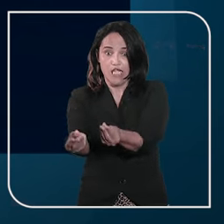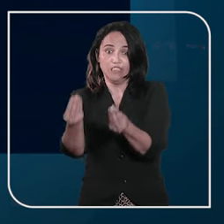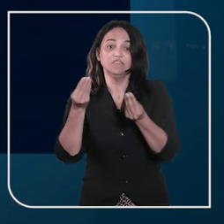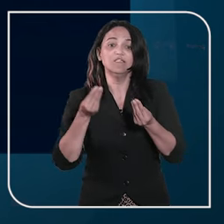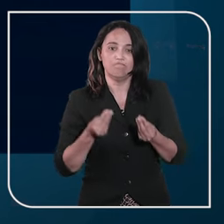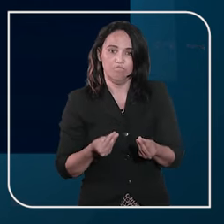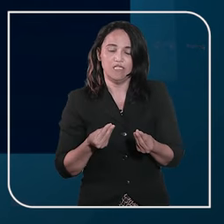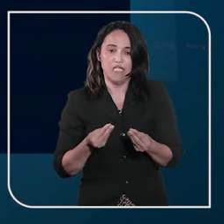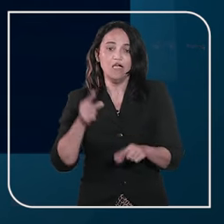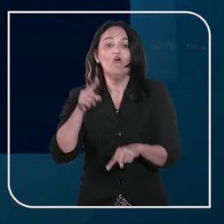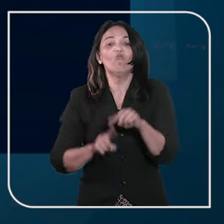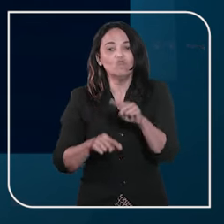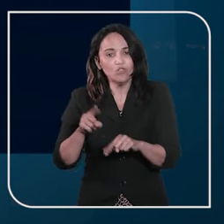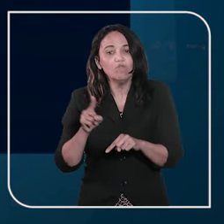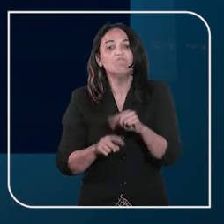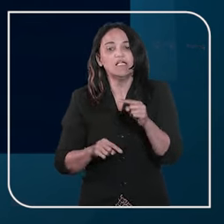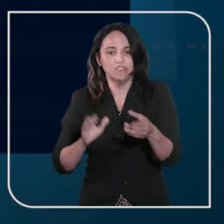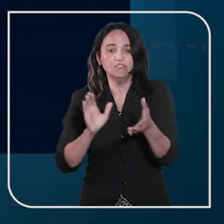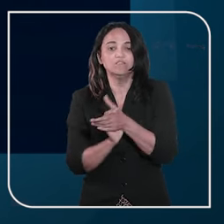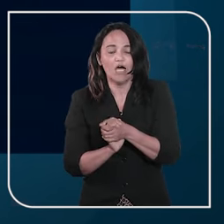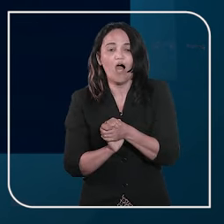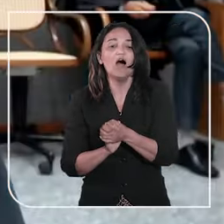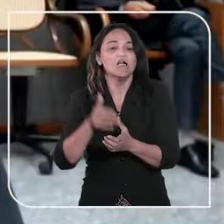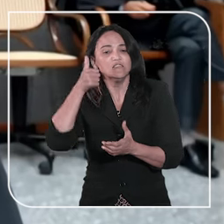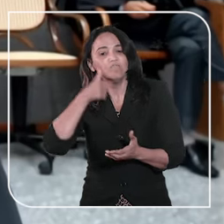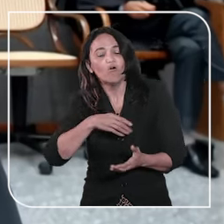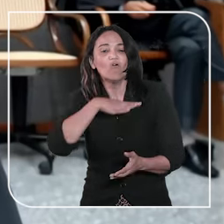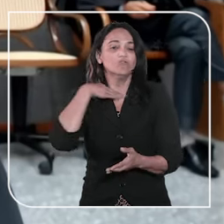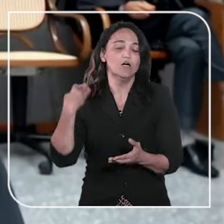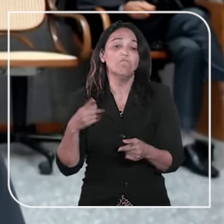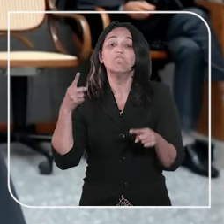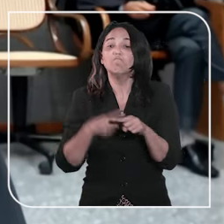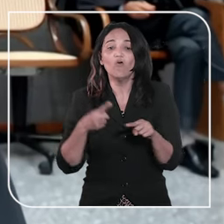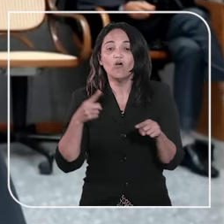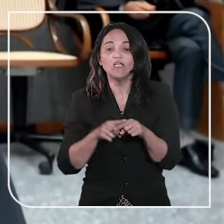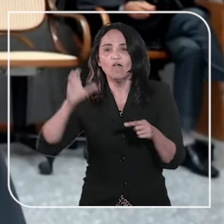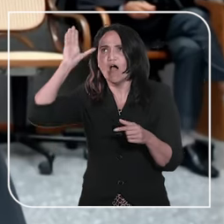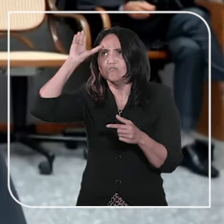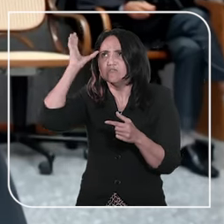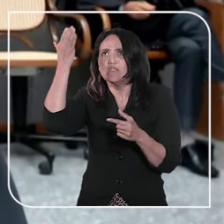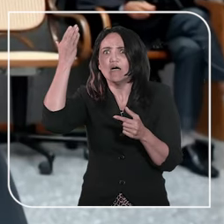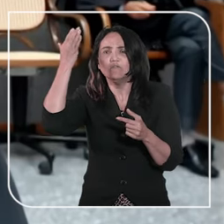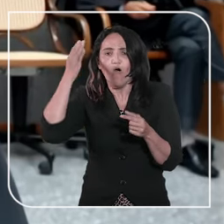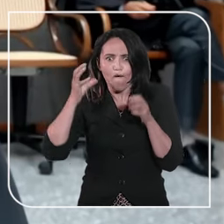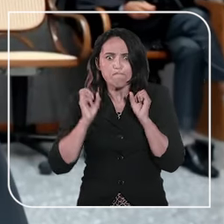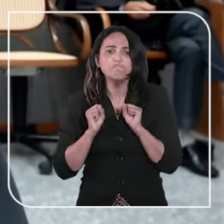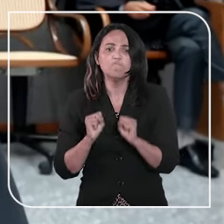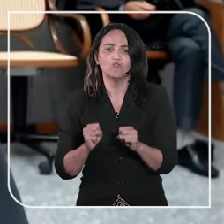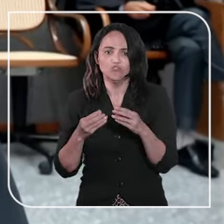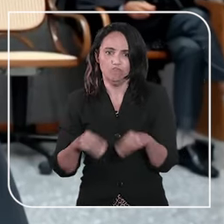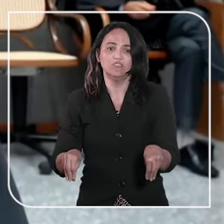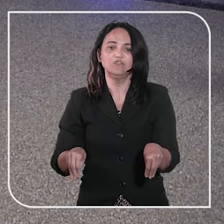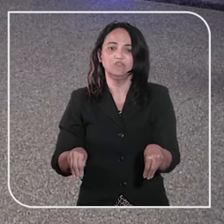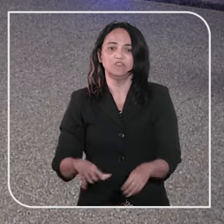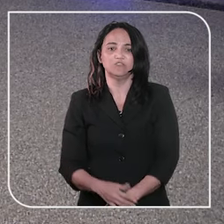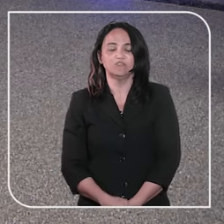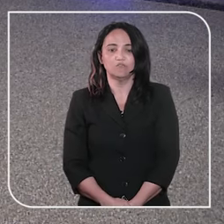reconhecimento e dissolução de sociedade de fato, porque o resultado do processo pode afetar o patrimônio deles.